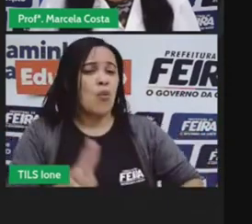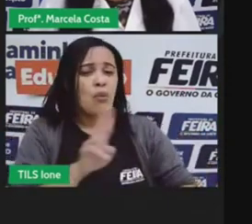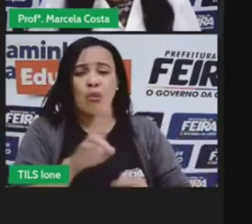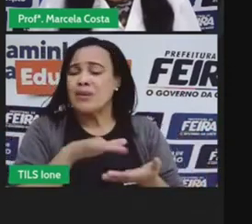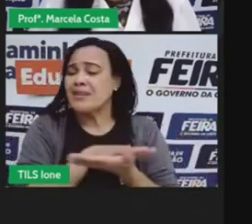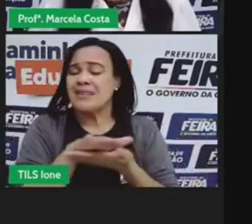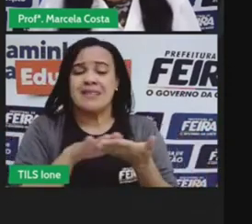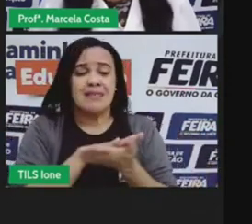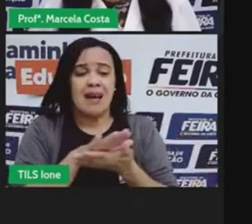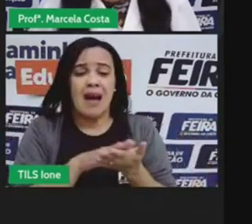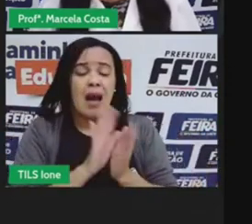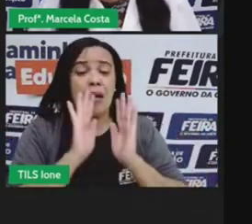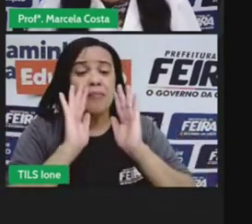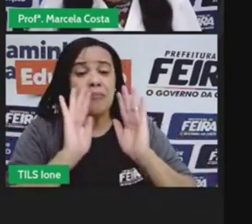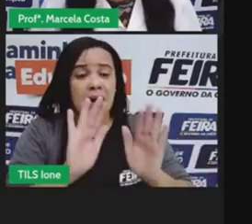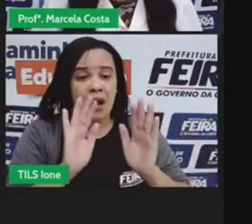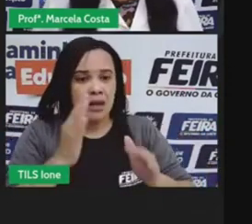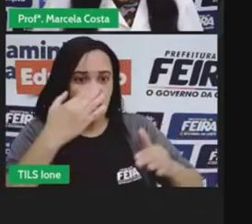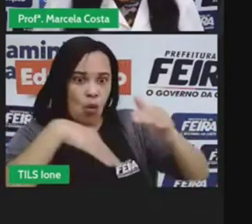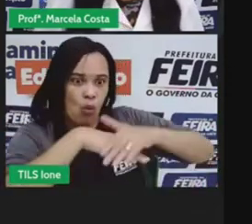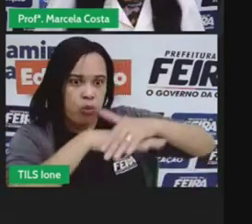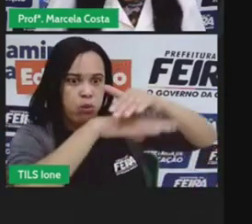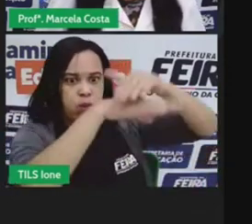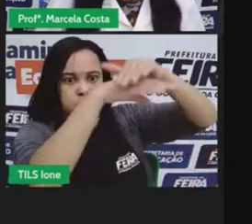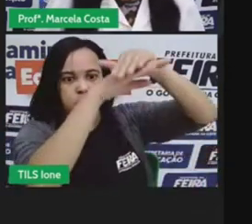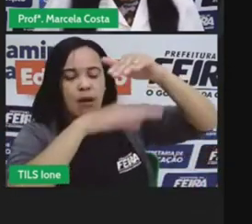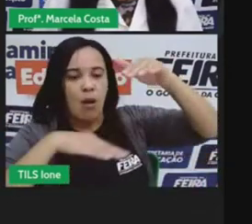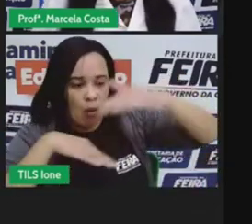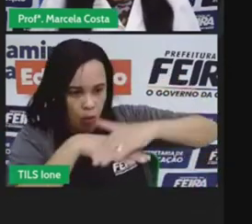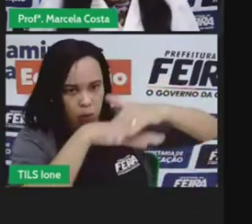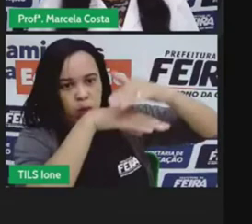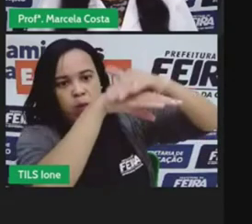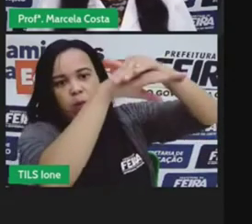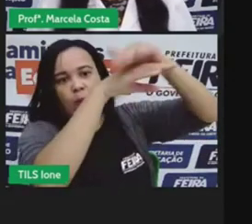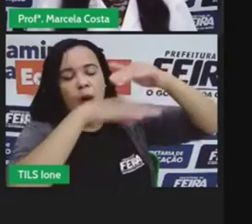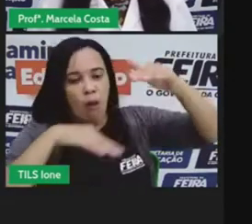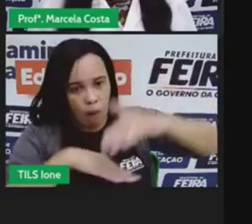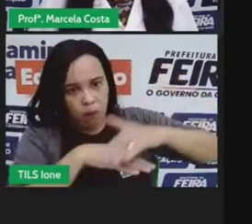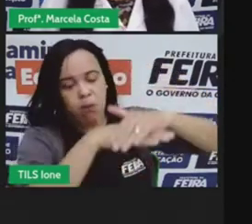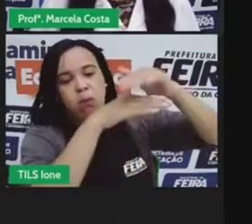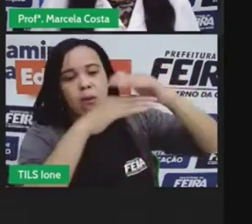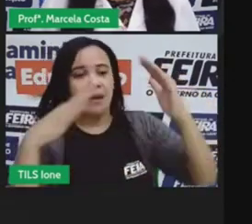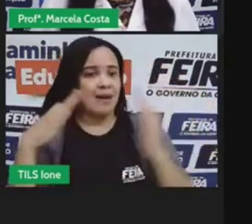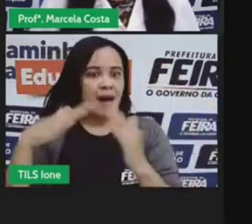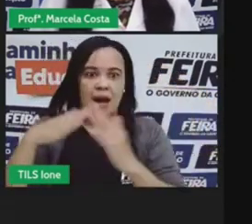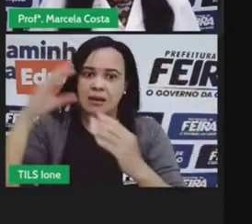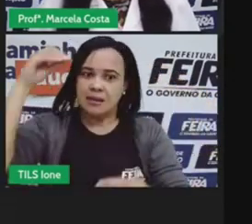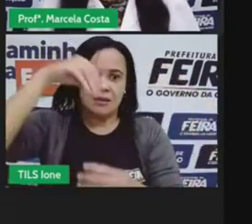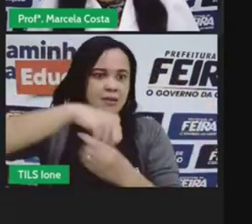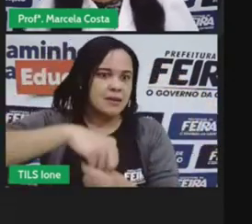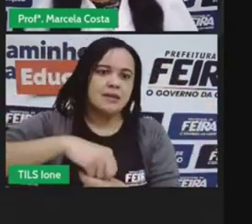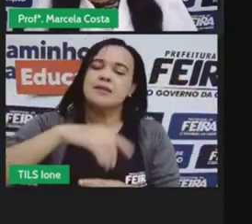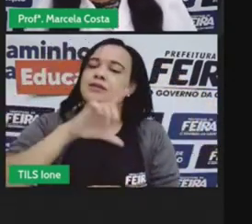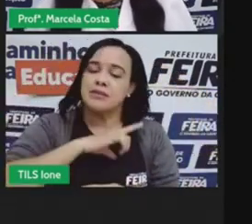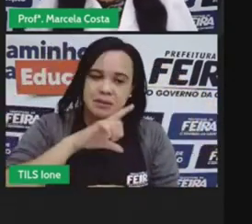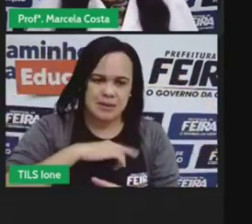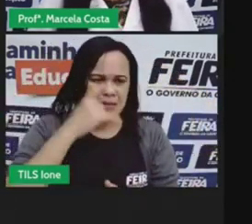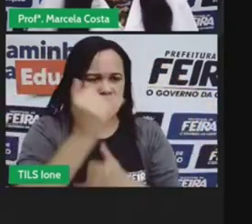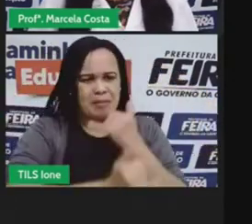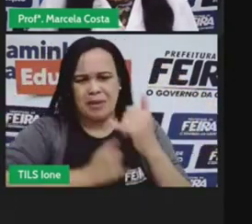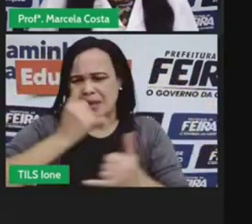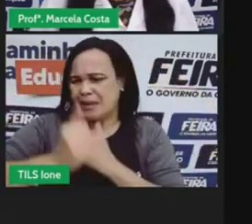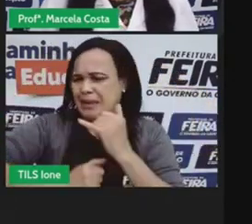talvez tenham comprado sem pensar e agora está aí acumulando dentro de casa brinquedos